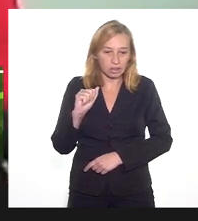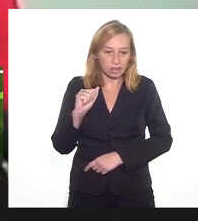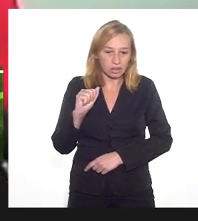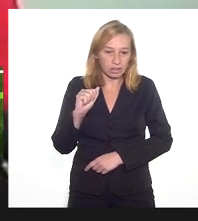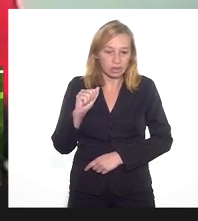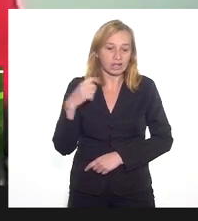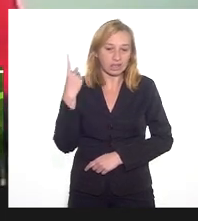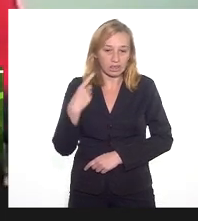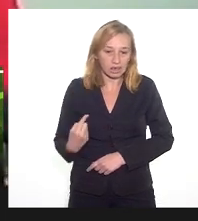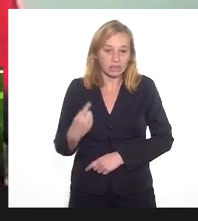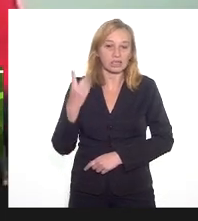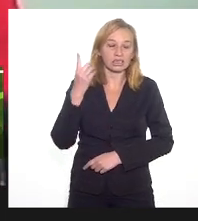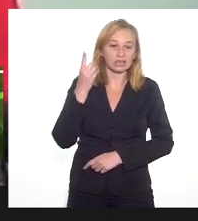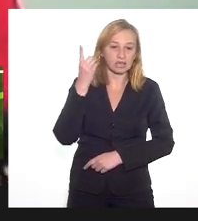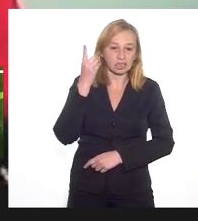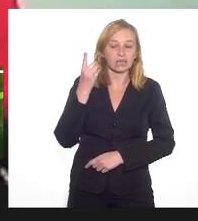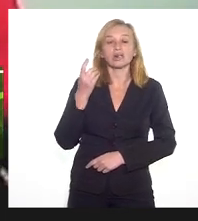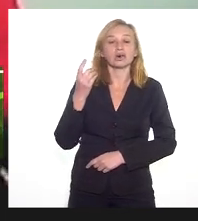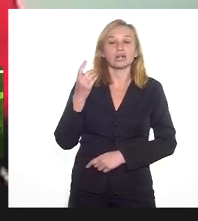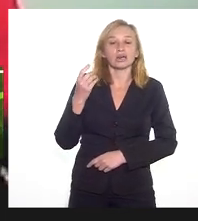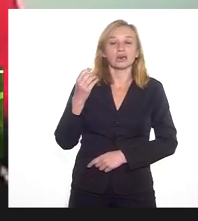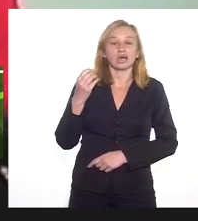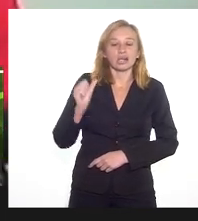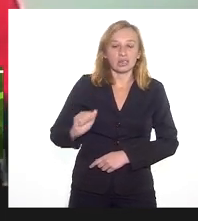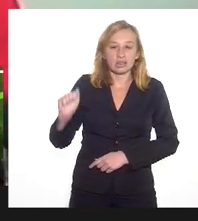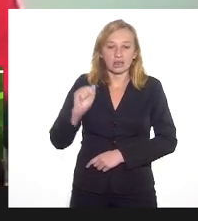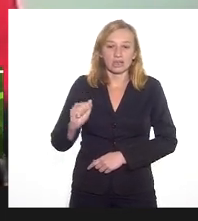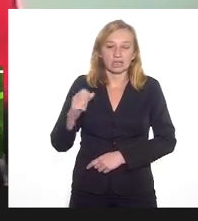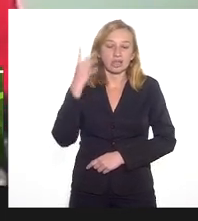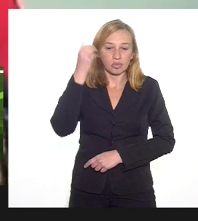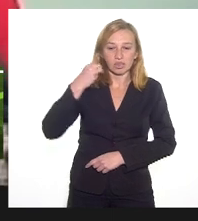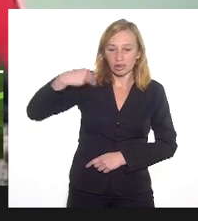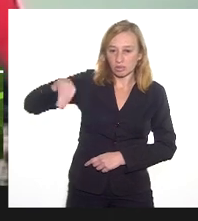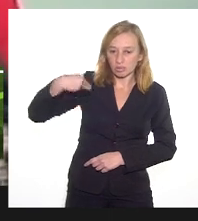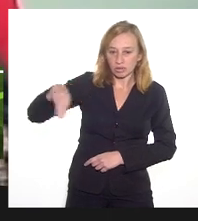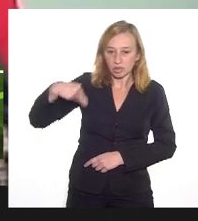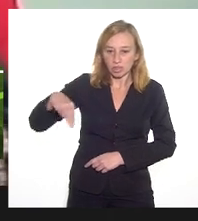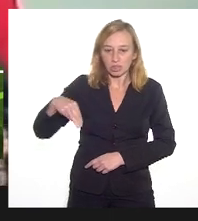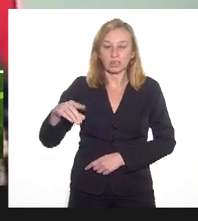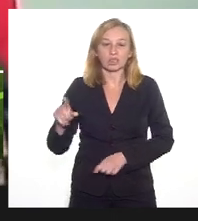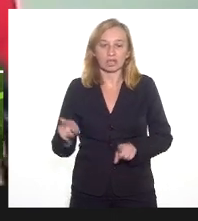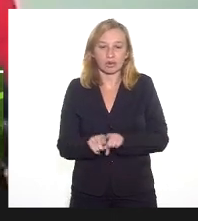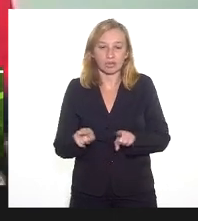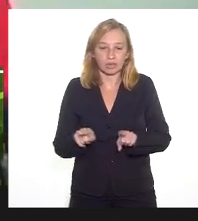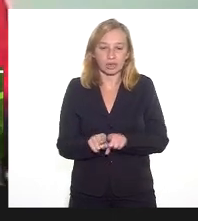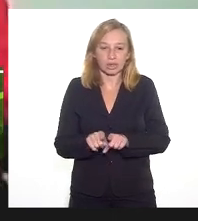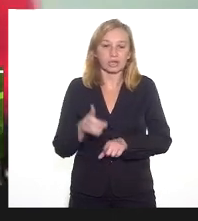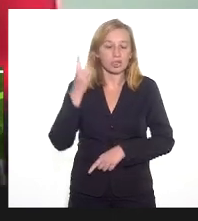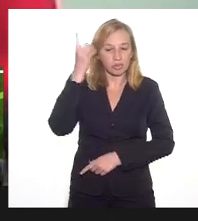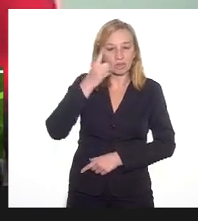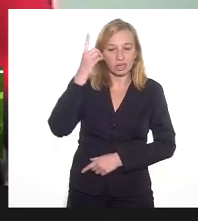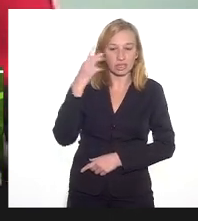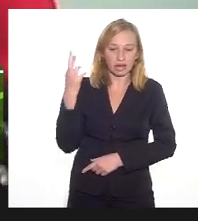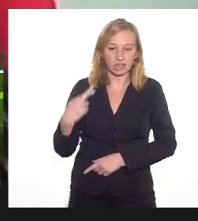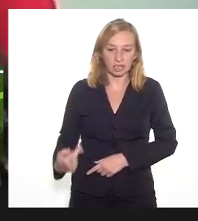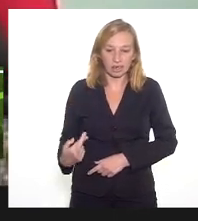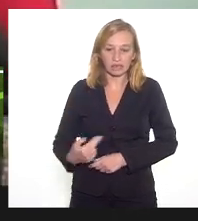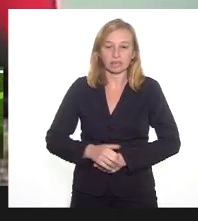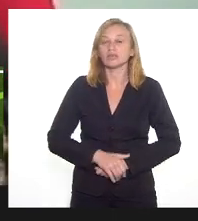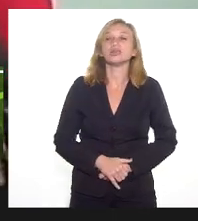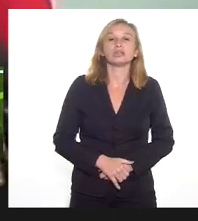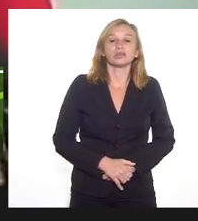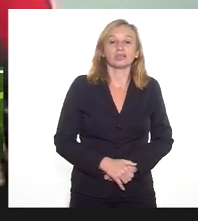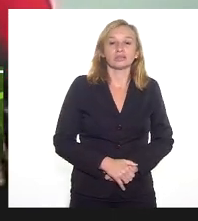Lohana, assessora do deputado Mink e Semuá Souza, assessoria da deputada Renata Souza.